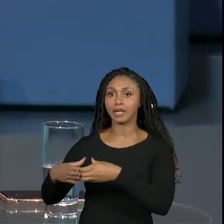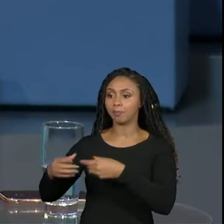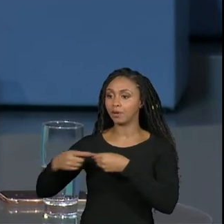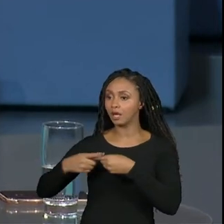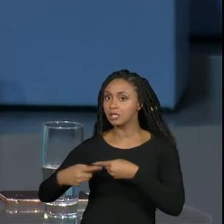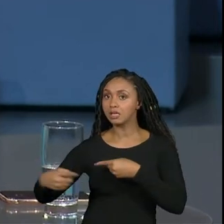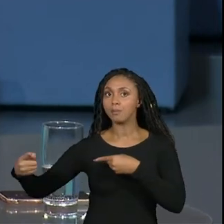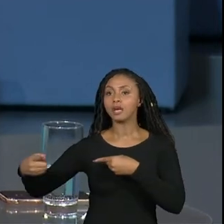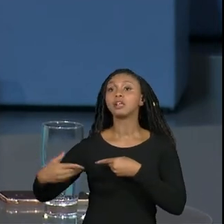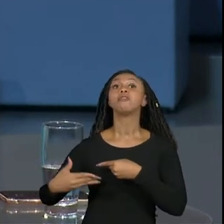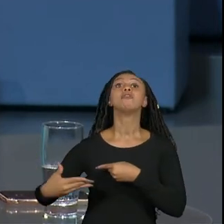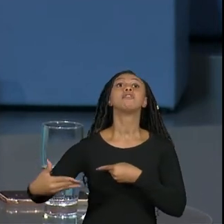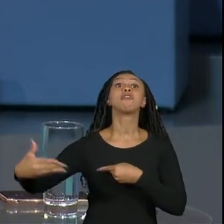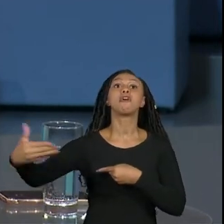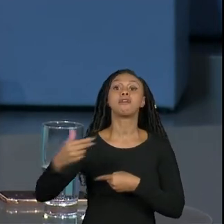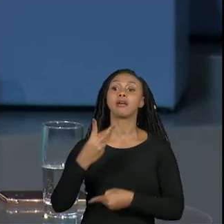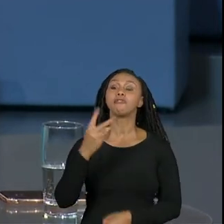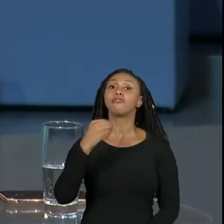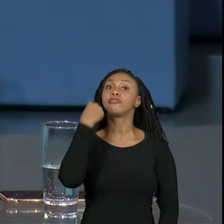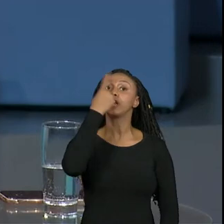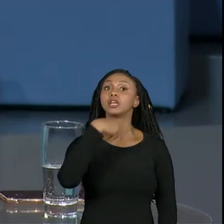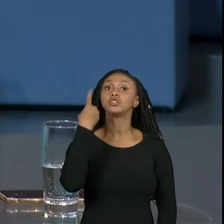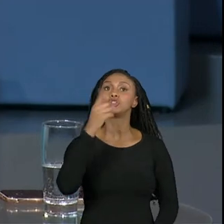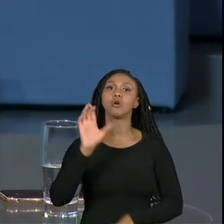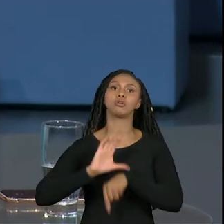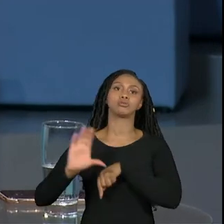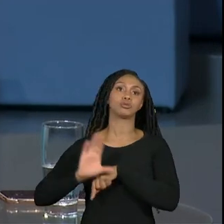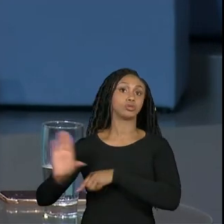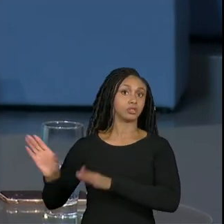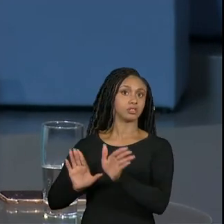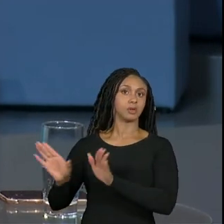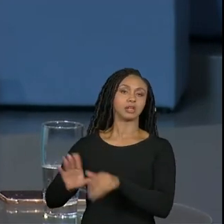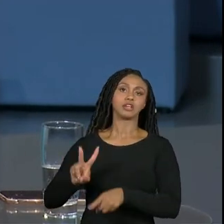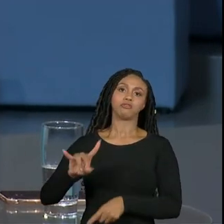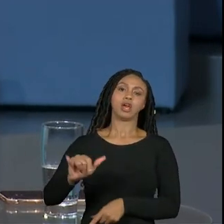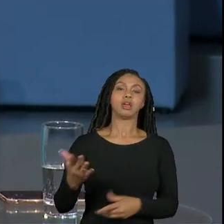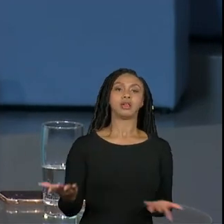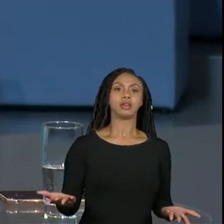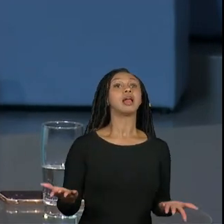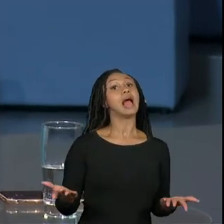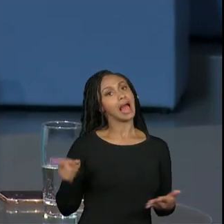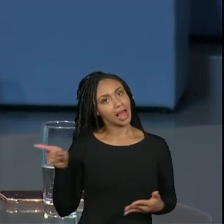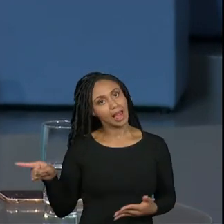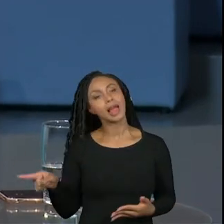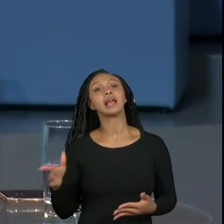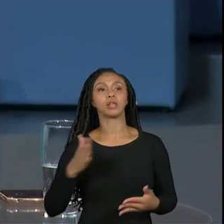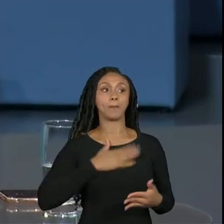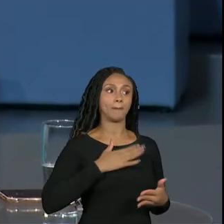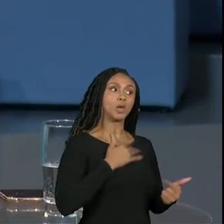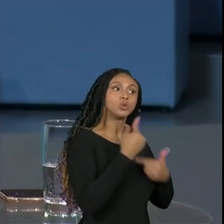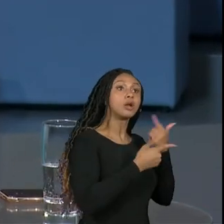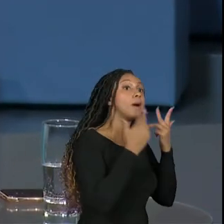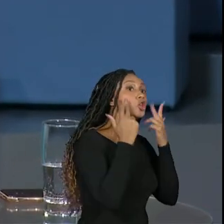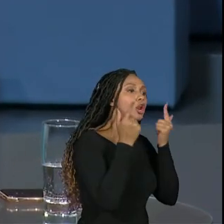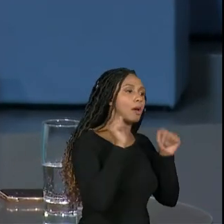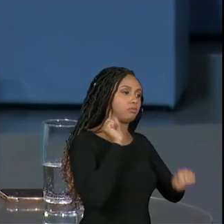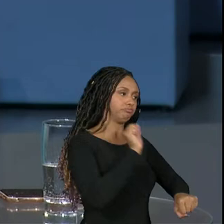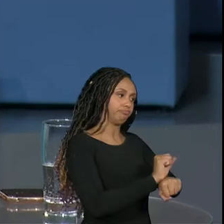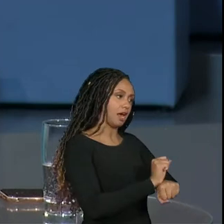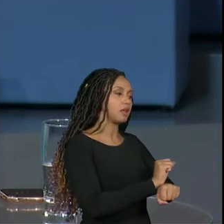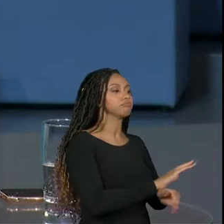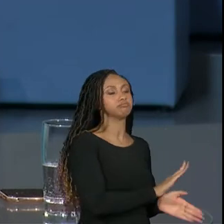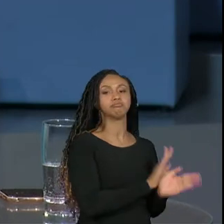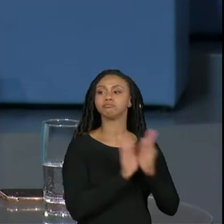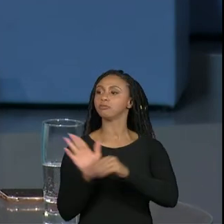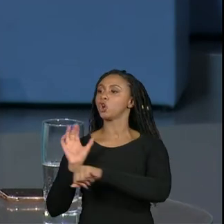com quase 20 horas de curso de acessibilidade aí vale porque eu parei a minha atividade cotidiana e